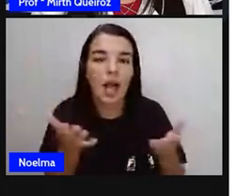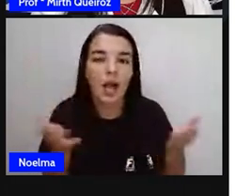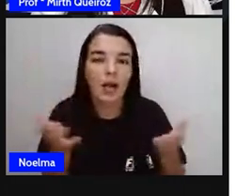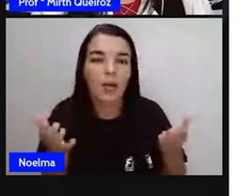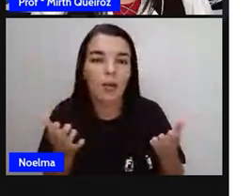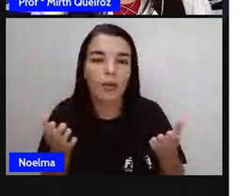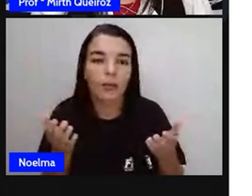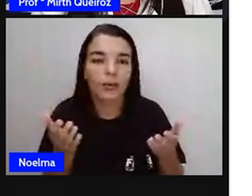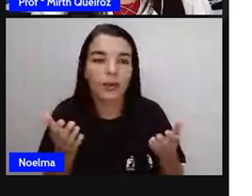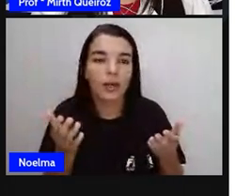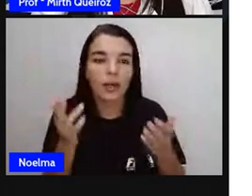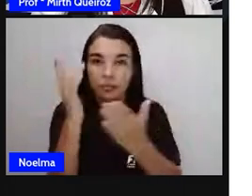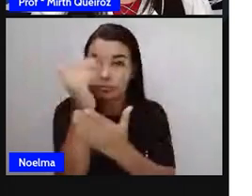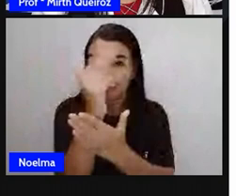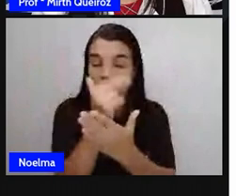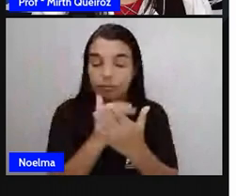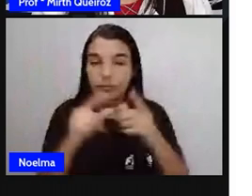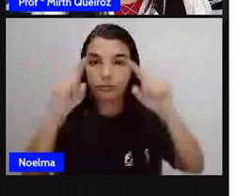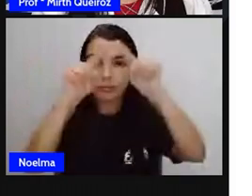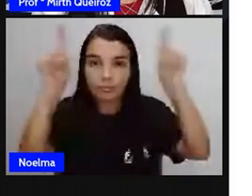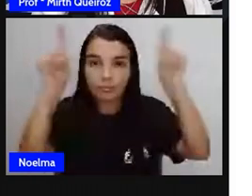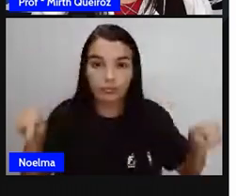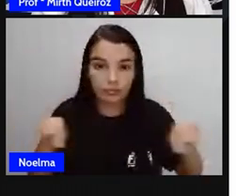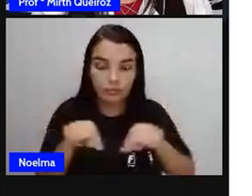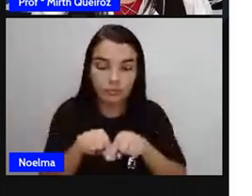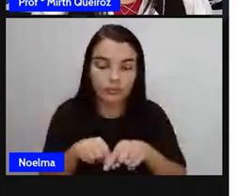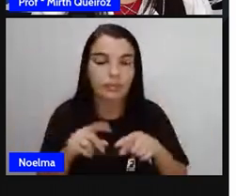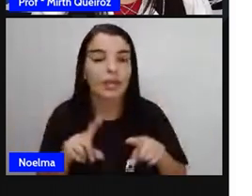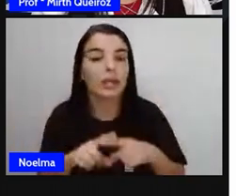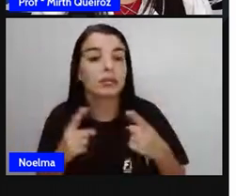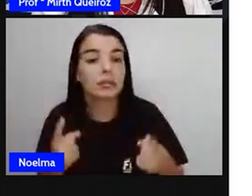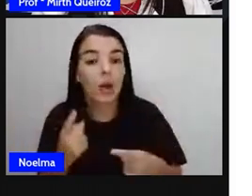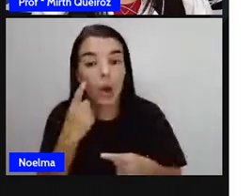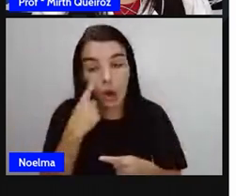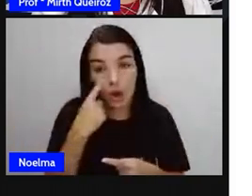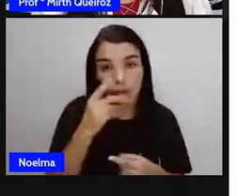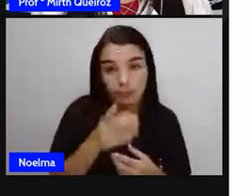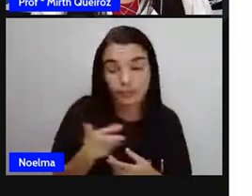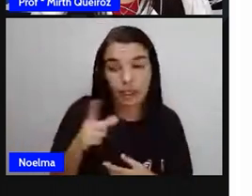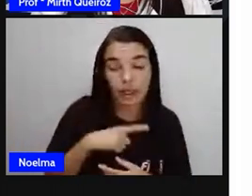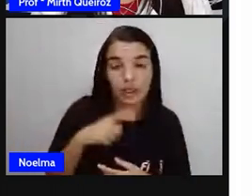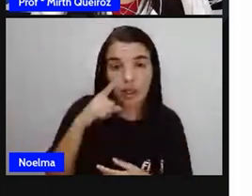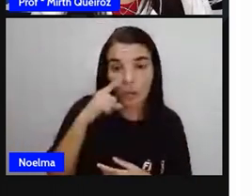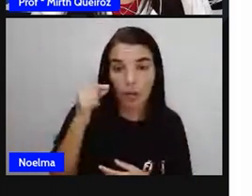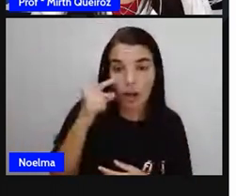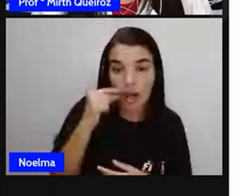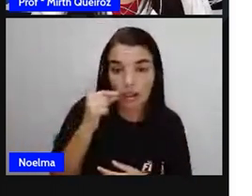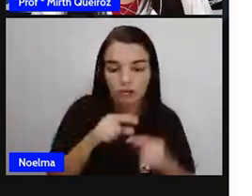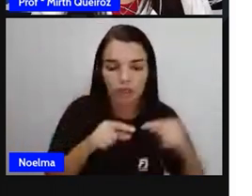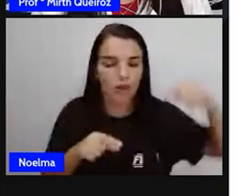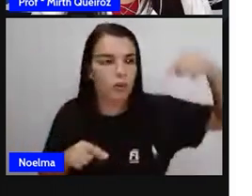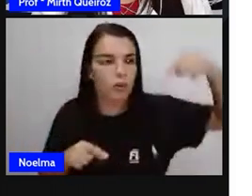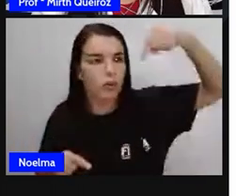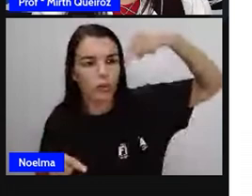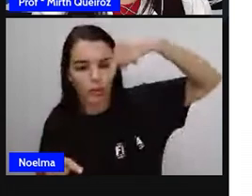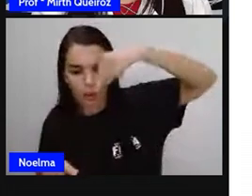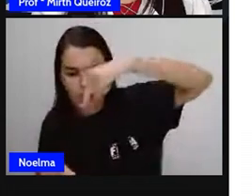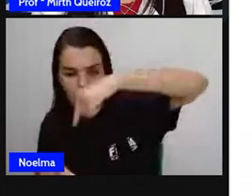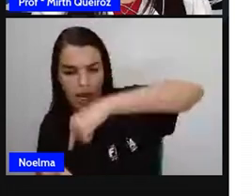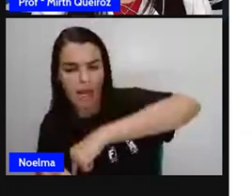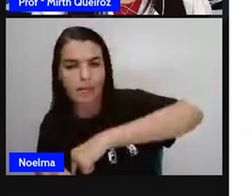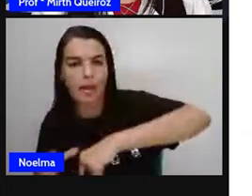a malha quadriculada, né? E nós temos aí uma coxinha de frango, né?